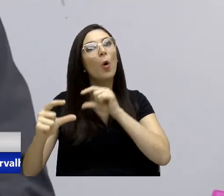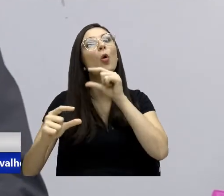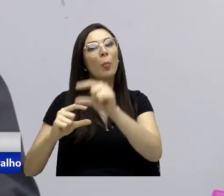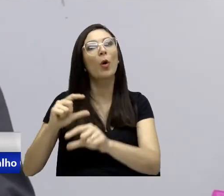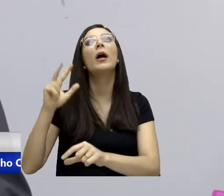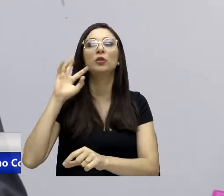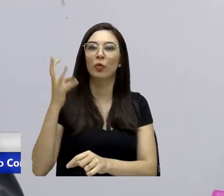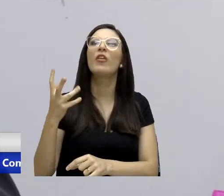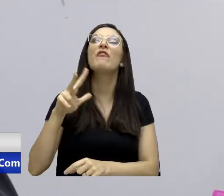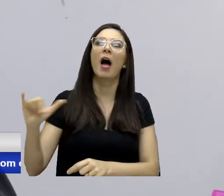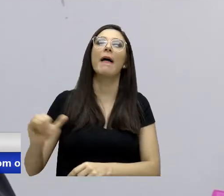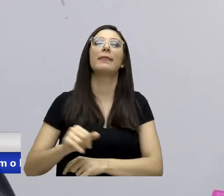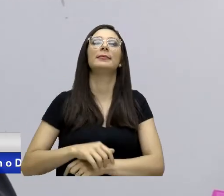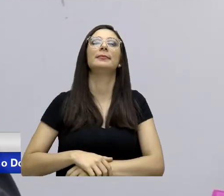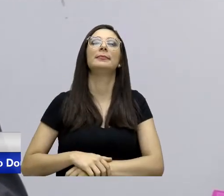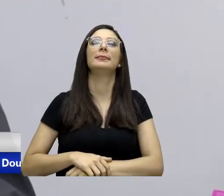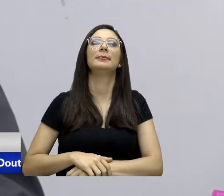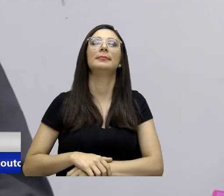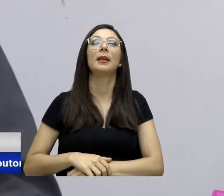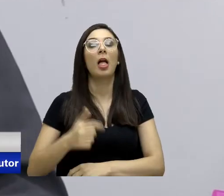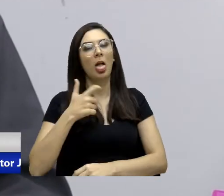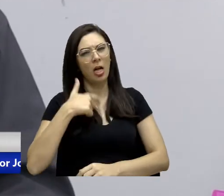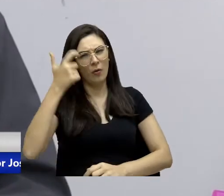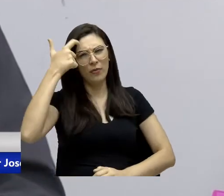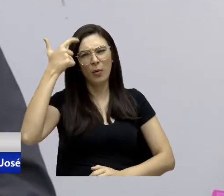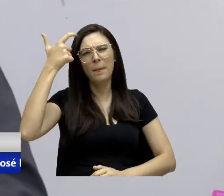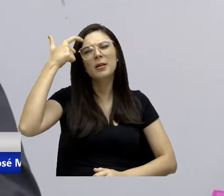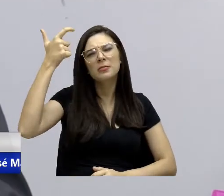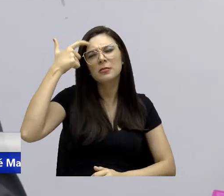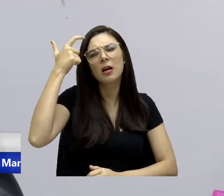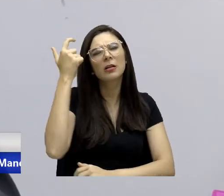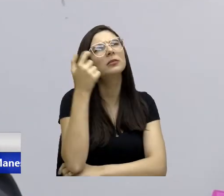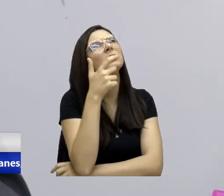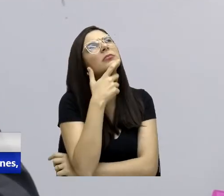fico aqui pensando aqui, vereador...